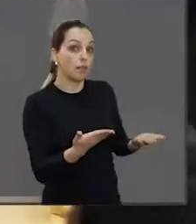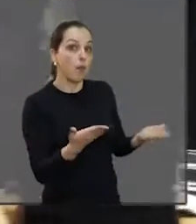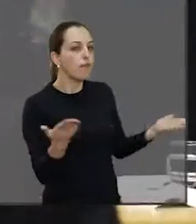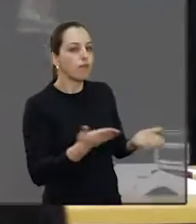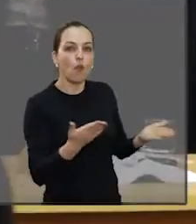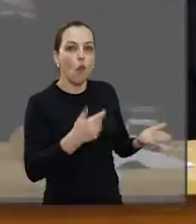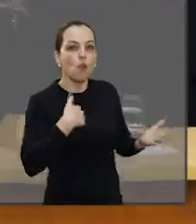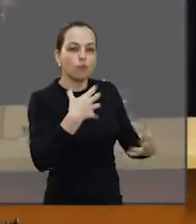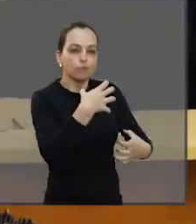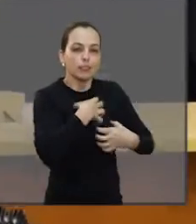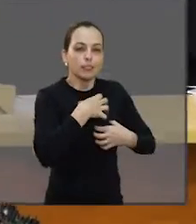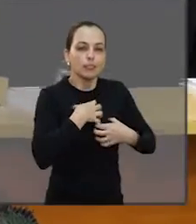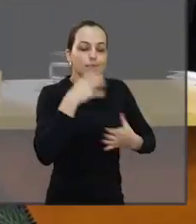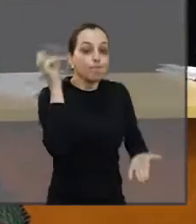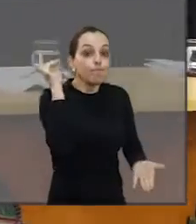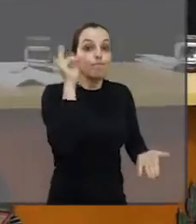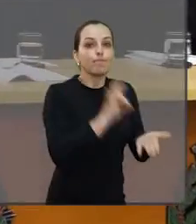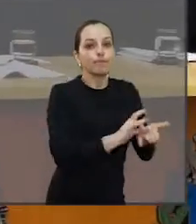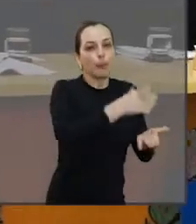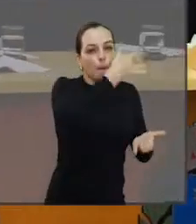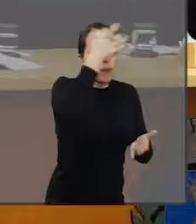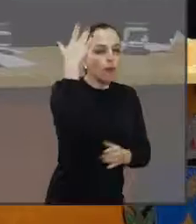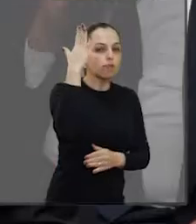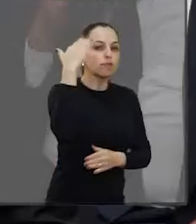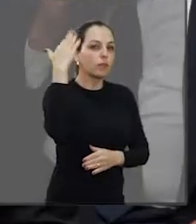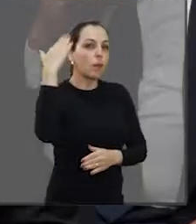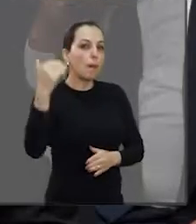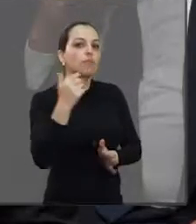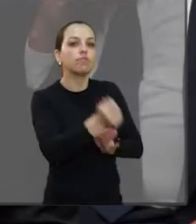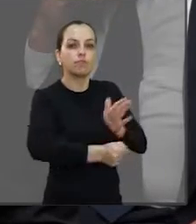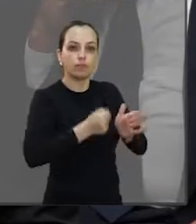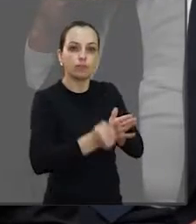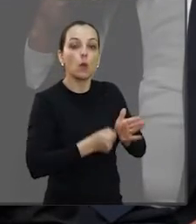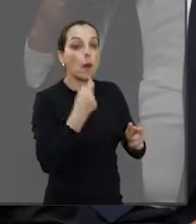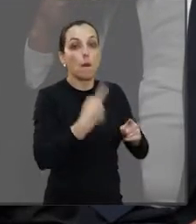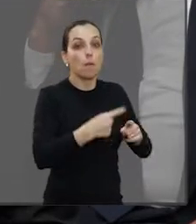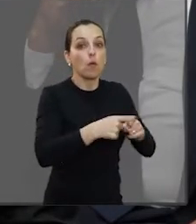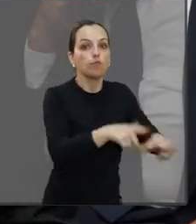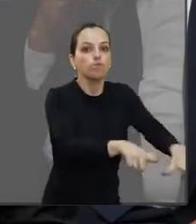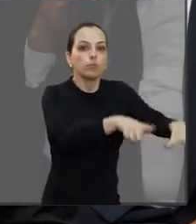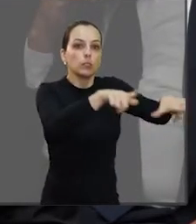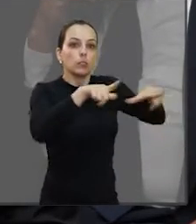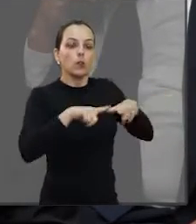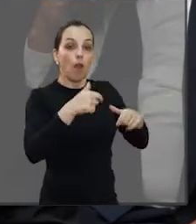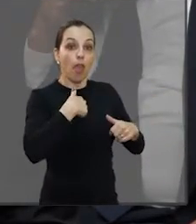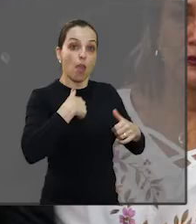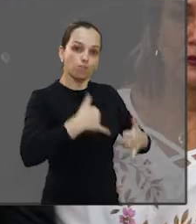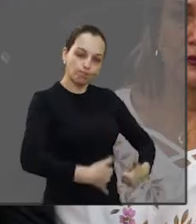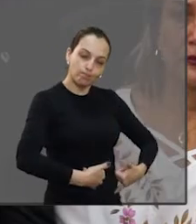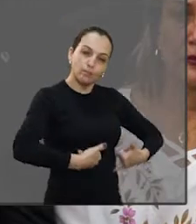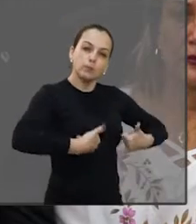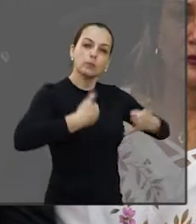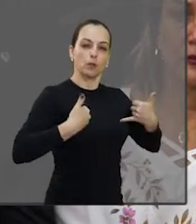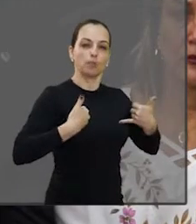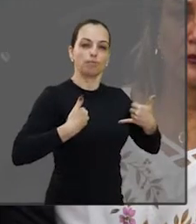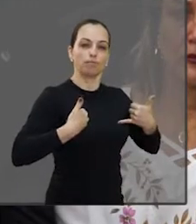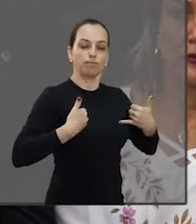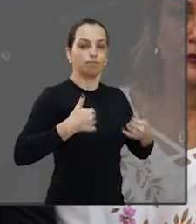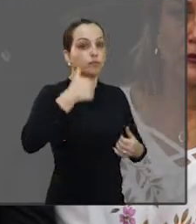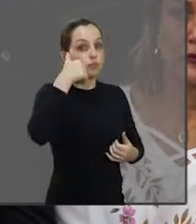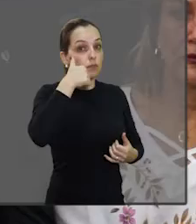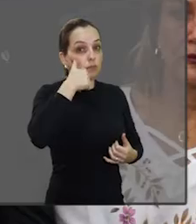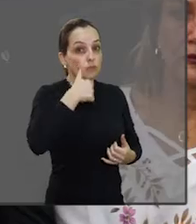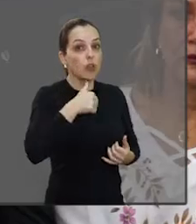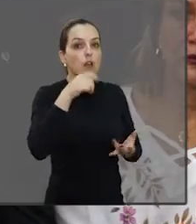em Araraquara e o que acontece hoje é consubstanciar, consolidar o que eu já sinto há 30 anos, sendo um cidadão da